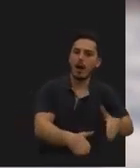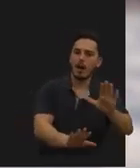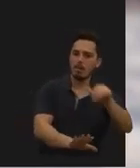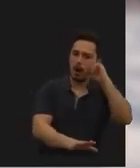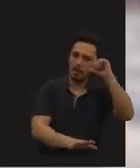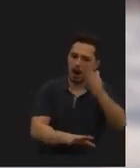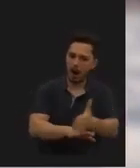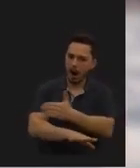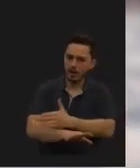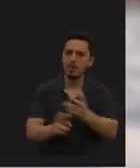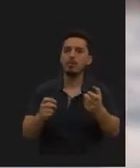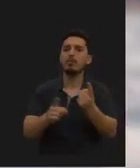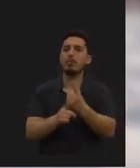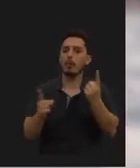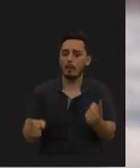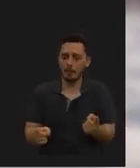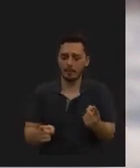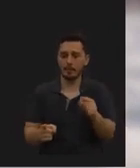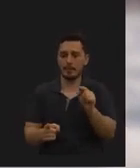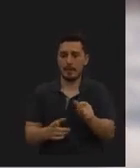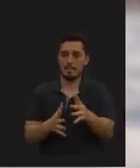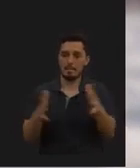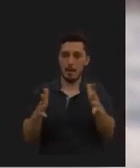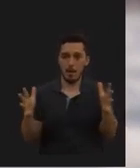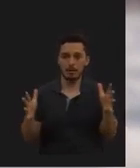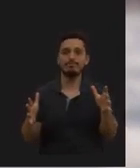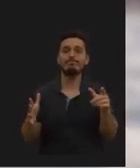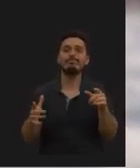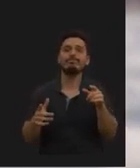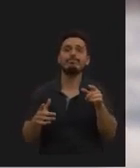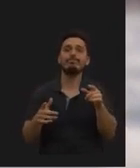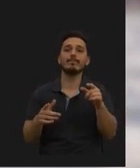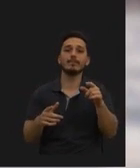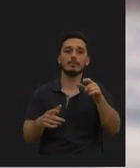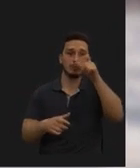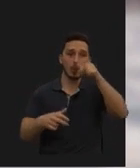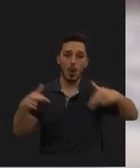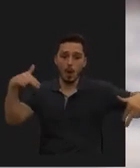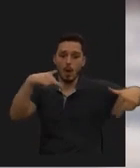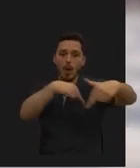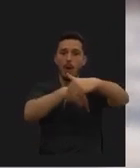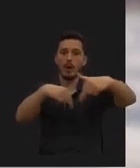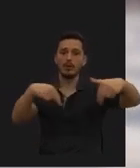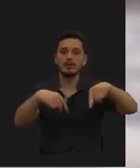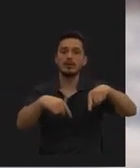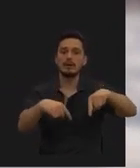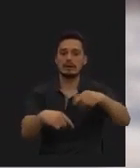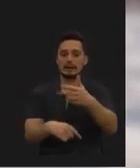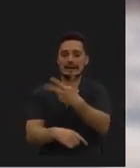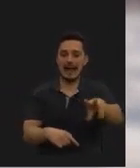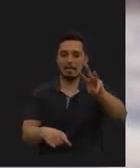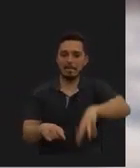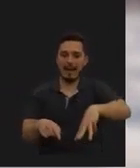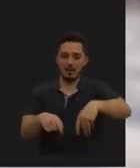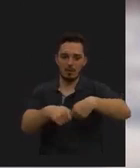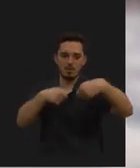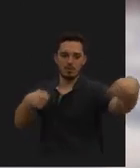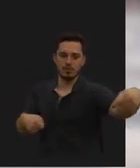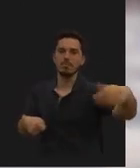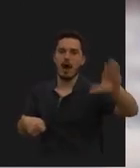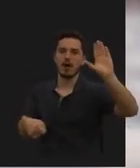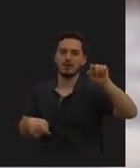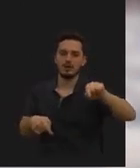E porquê? Porque na sua grande maioria os atravessamentos pedonais distam de mais de 100 metros entre si,